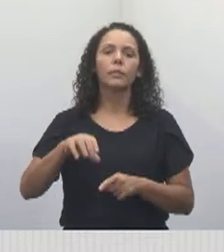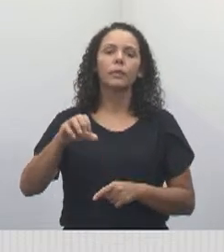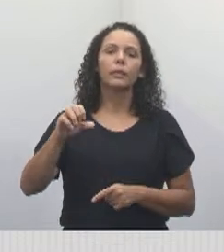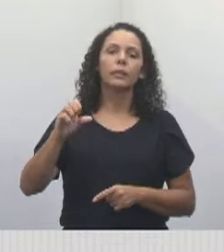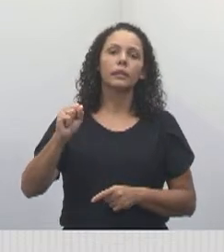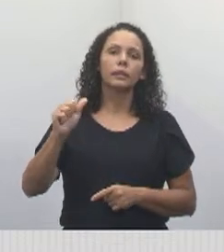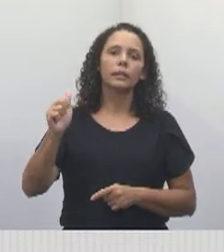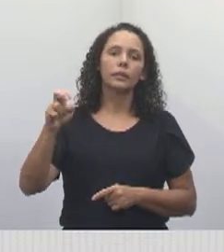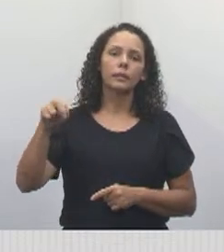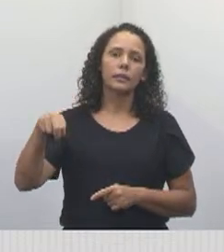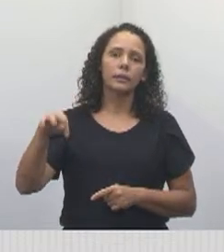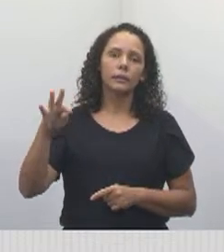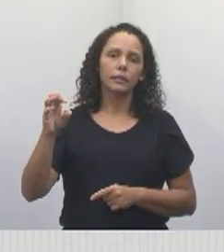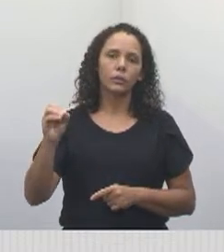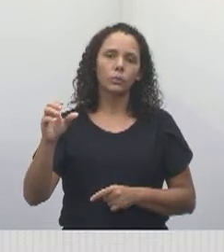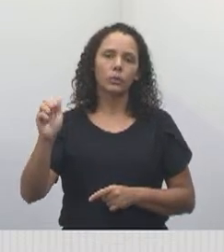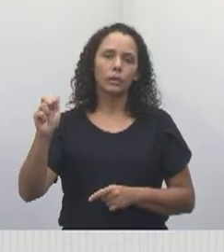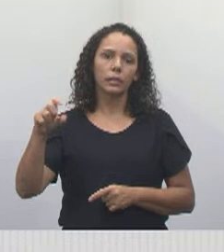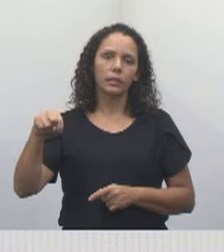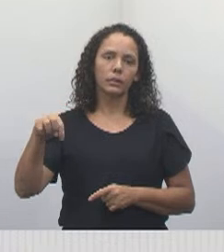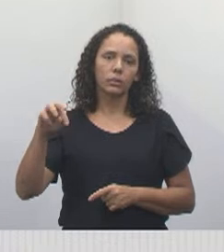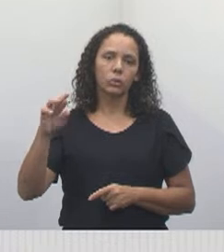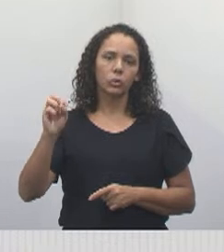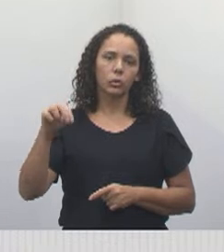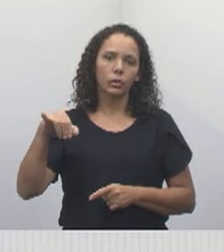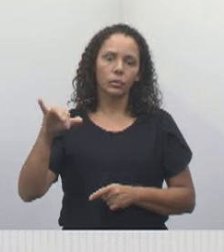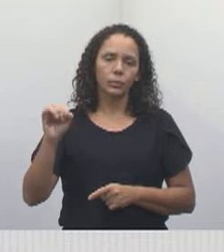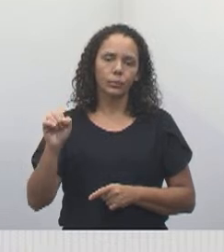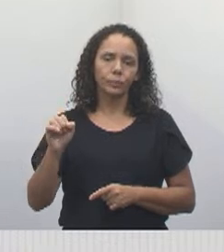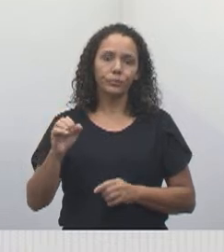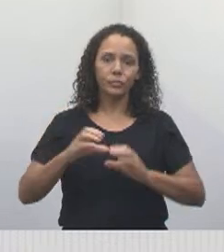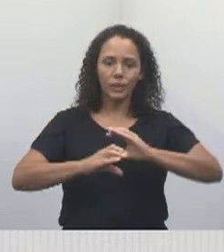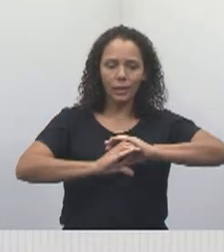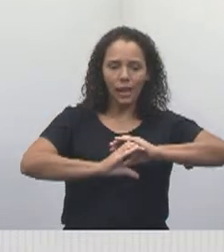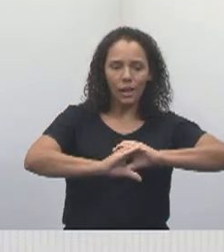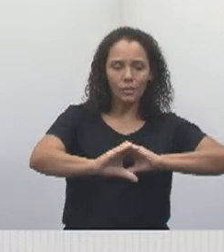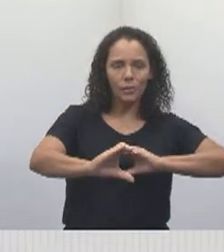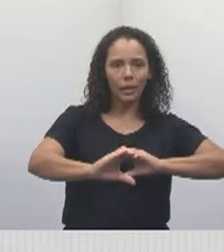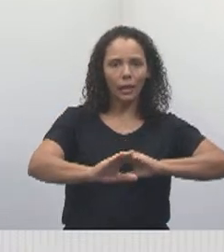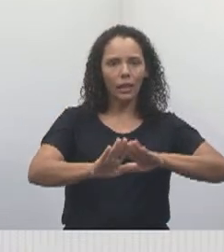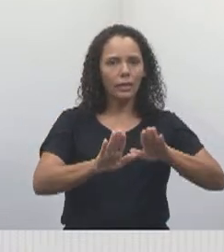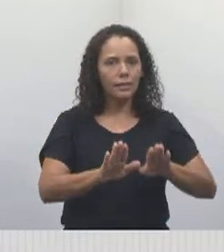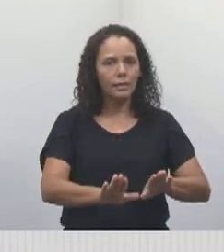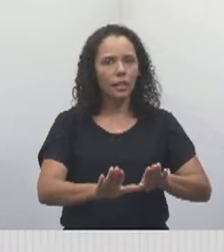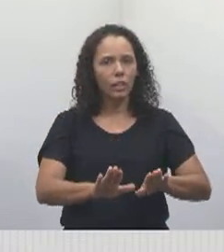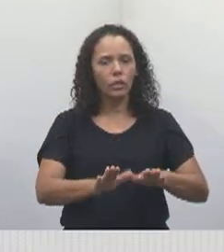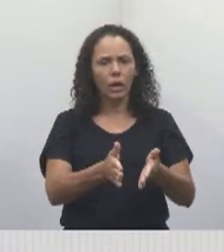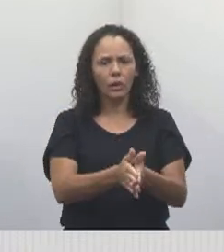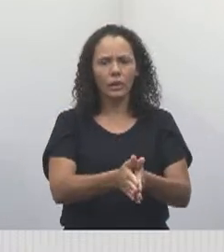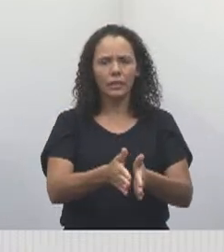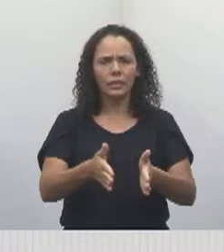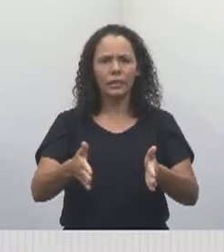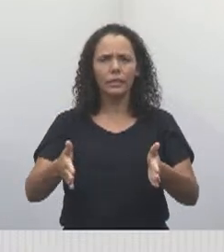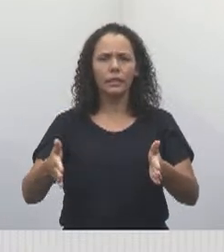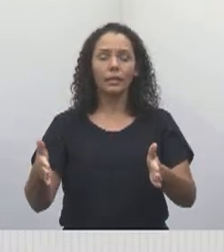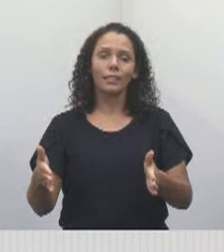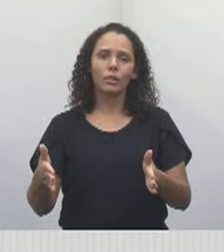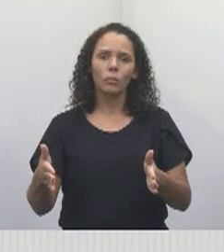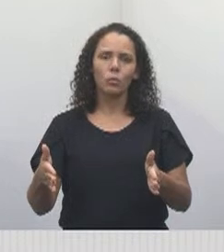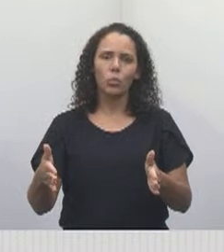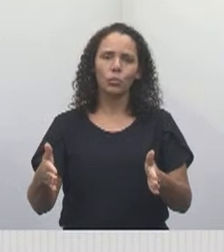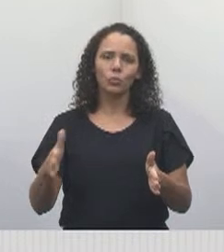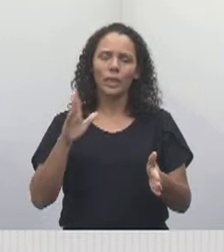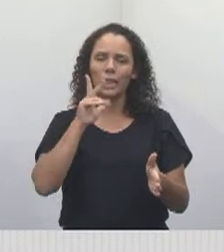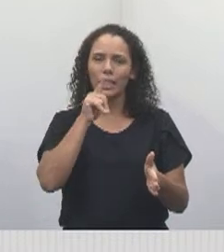e com o passar desse tempo que foi proposto, os carros para adentrar nas garagens